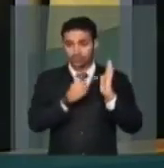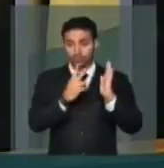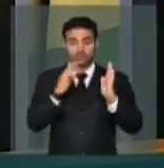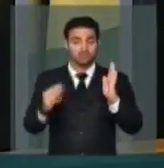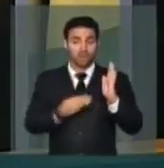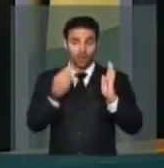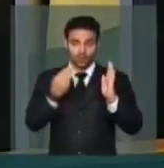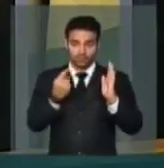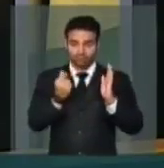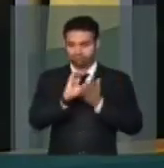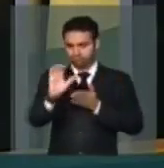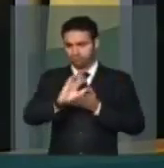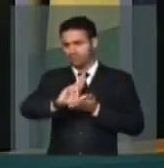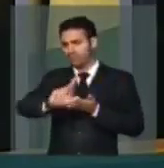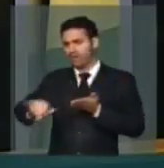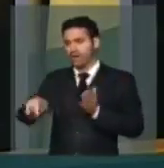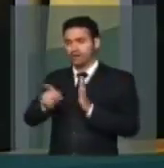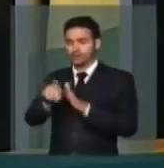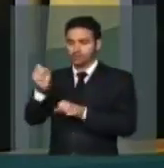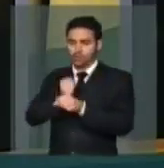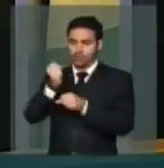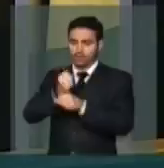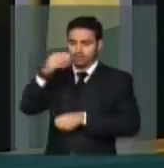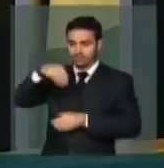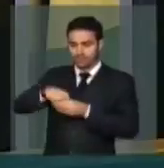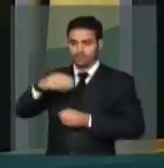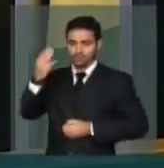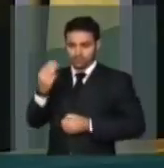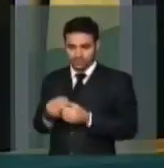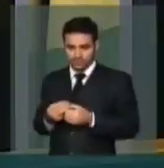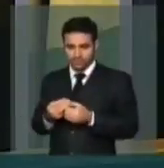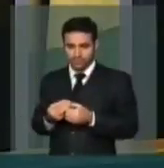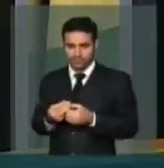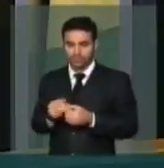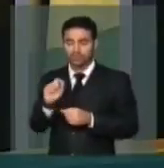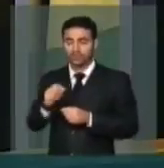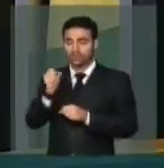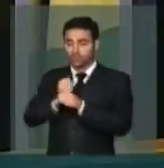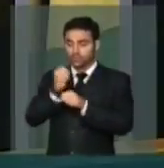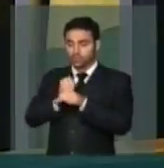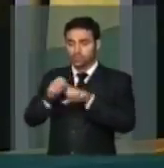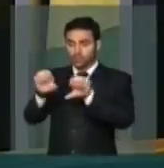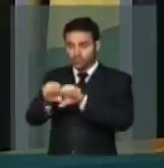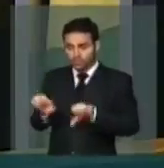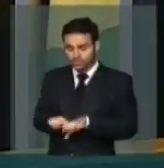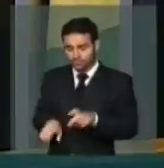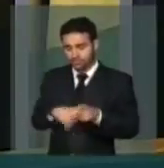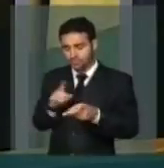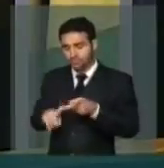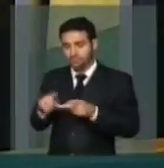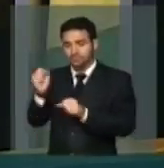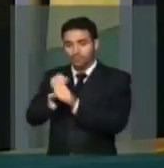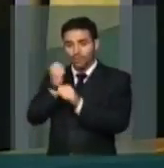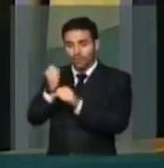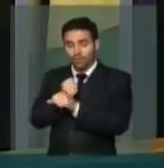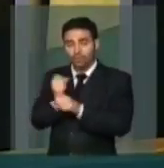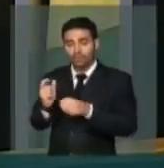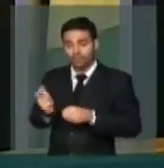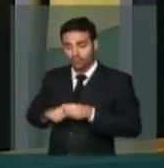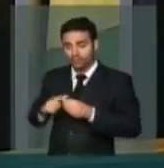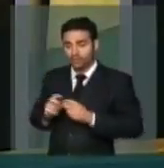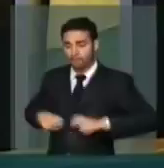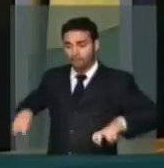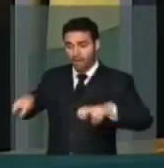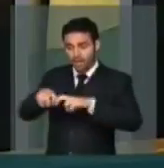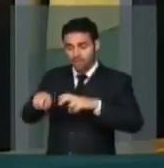reais para diversas obras no município, entre elas de infraestrutura, obras para recuperação de